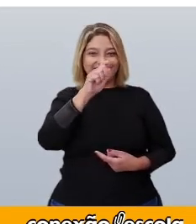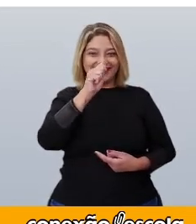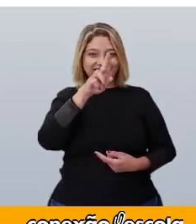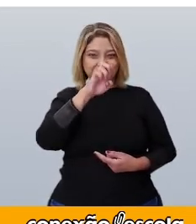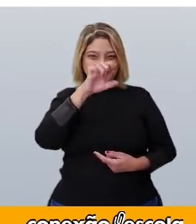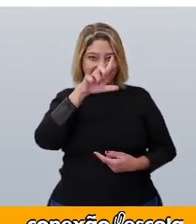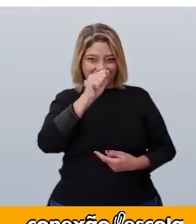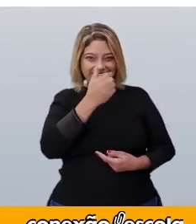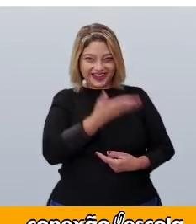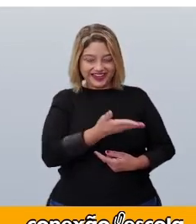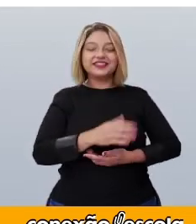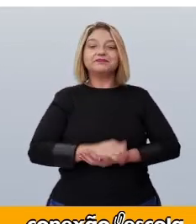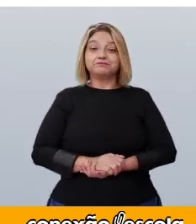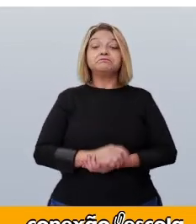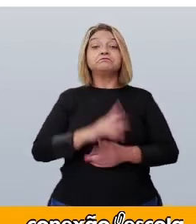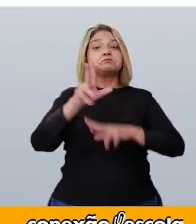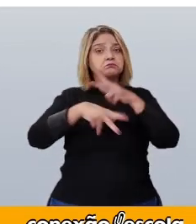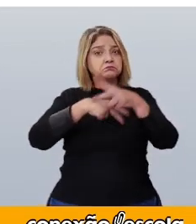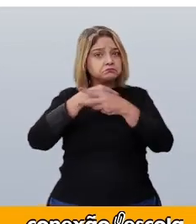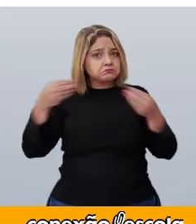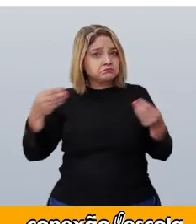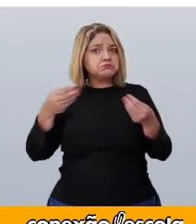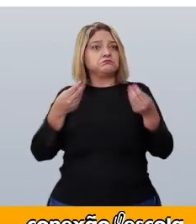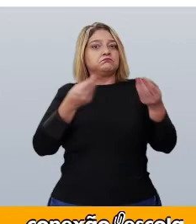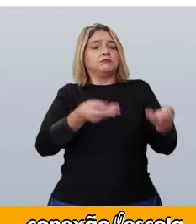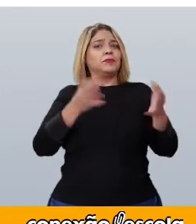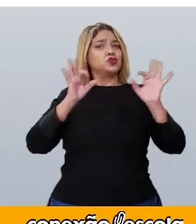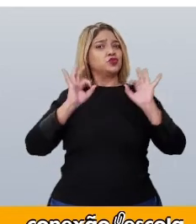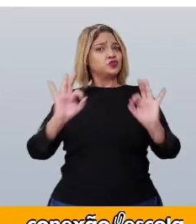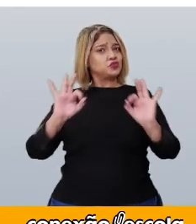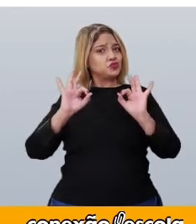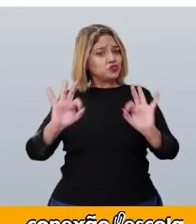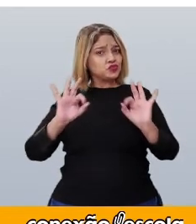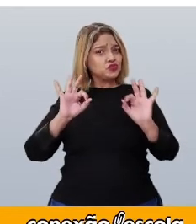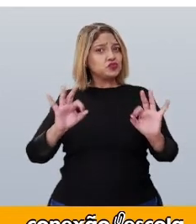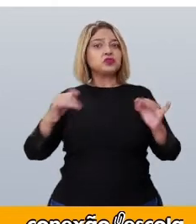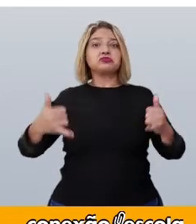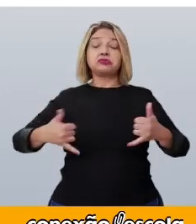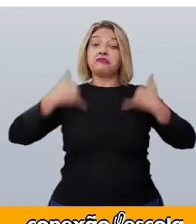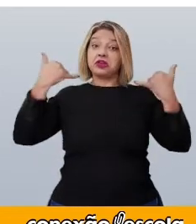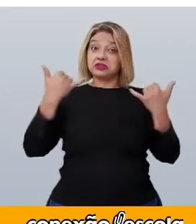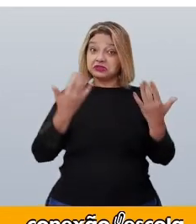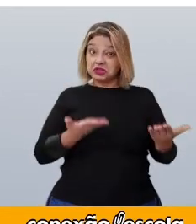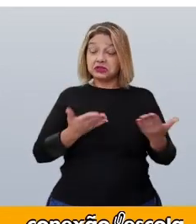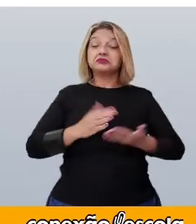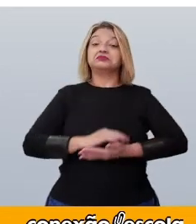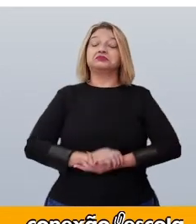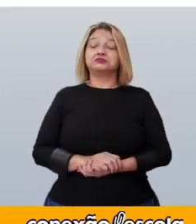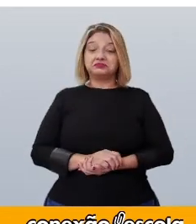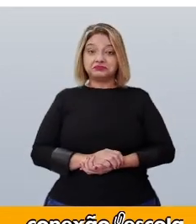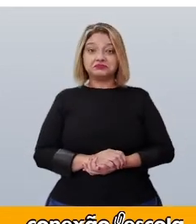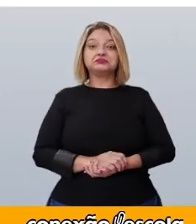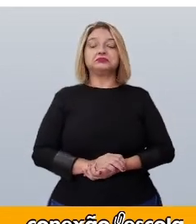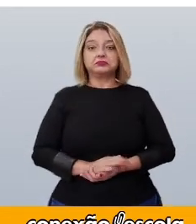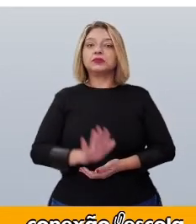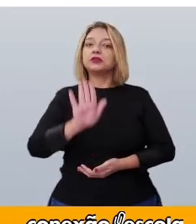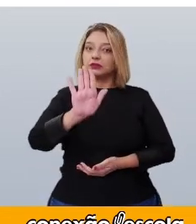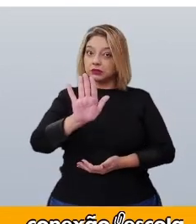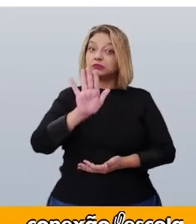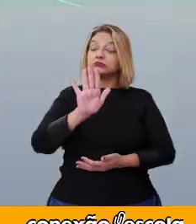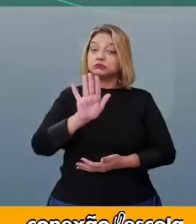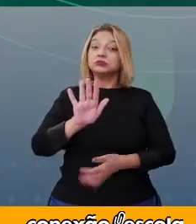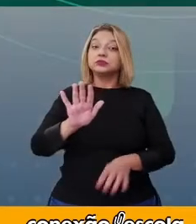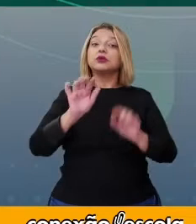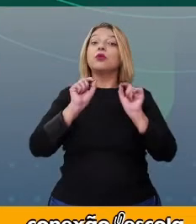Gabriela ganhou presentes luxuosos em sua festa de aniversário. Pode ser